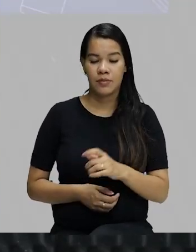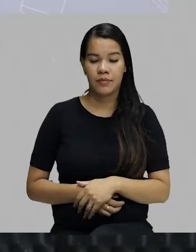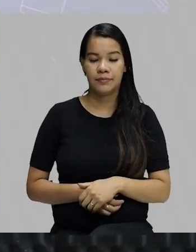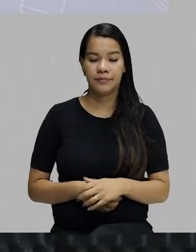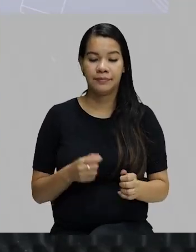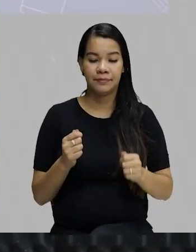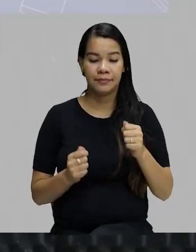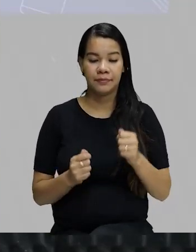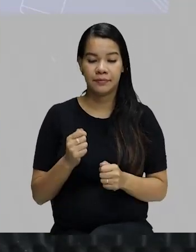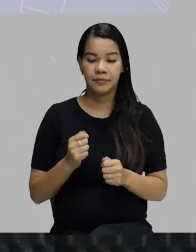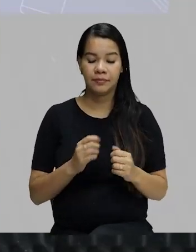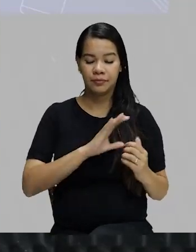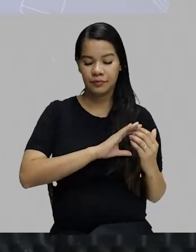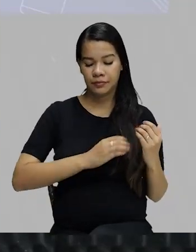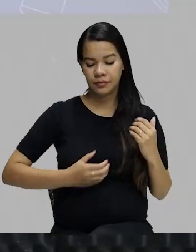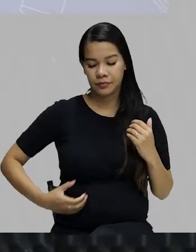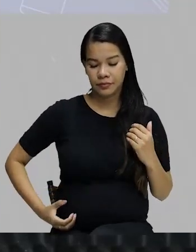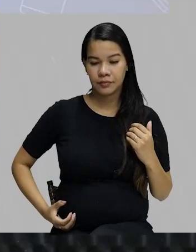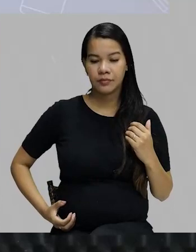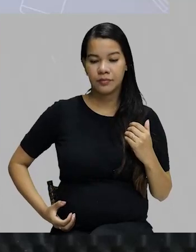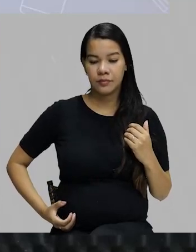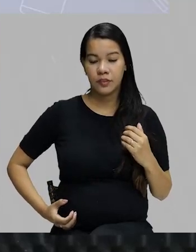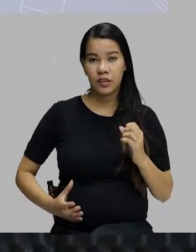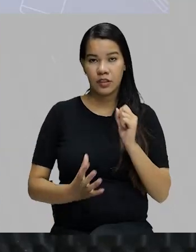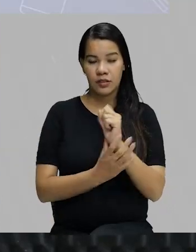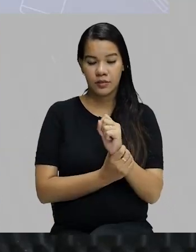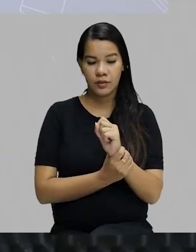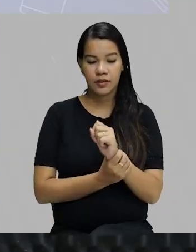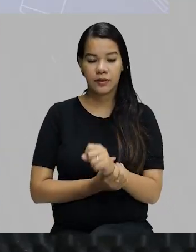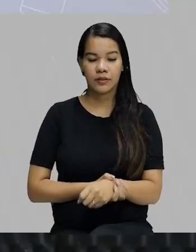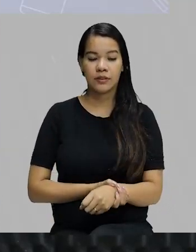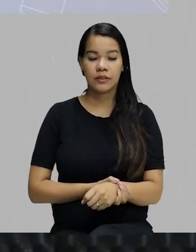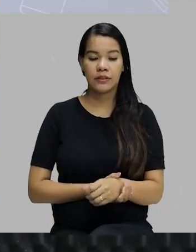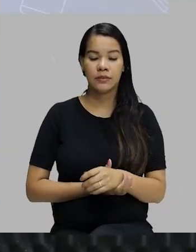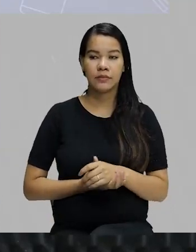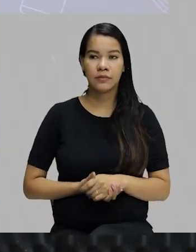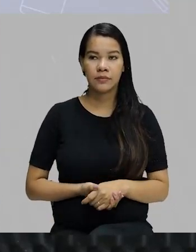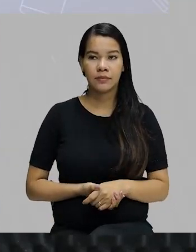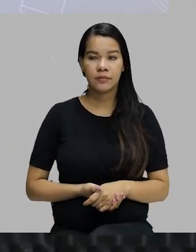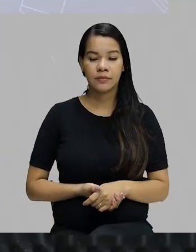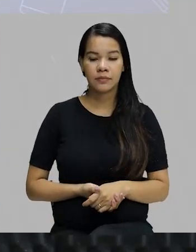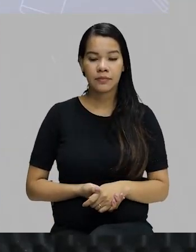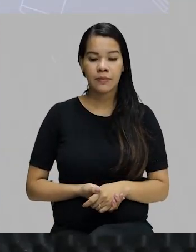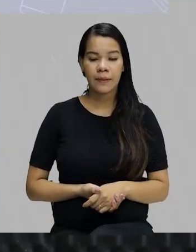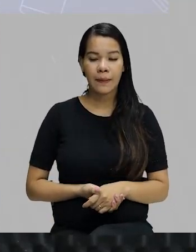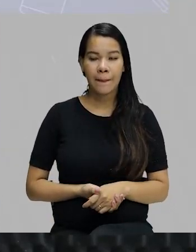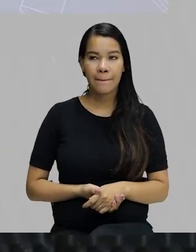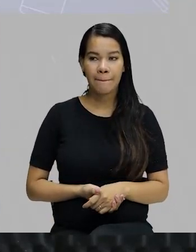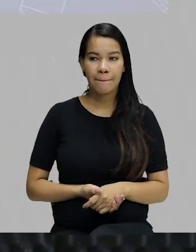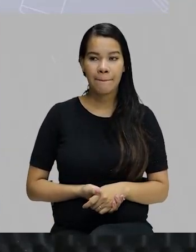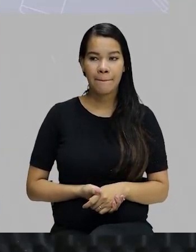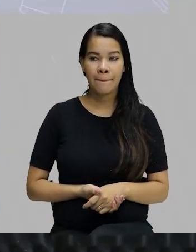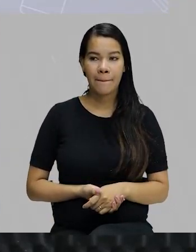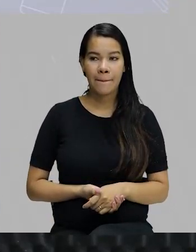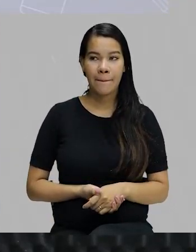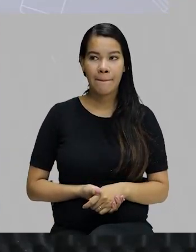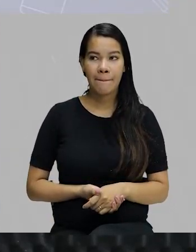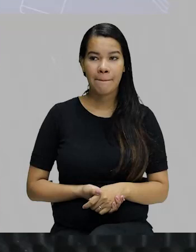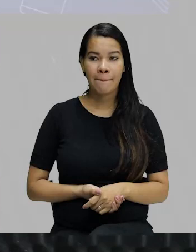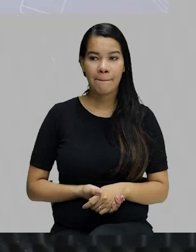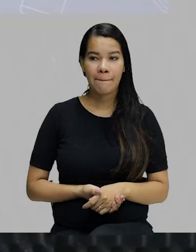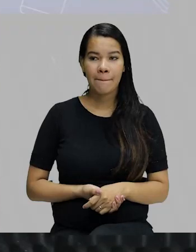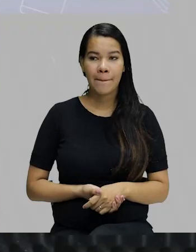abrochem-se os cinturones de seguridade. Então, senhores passageiros, apertem os